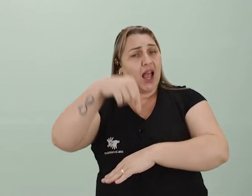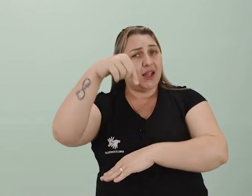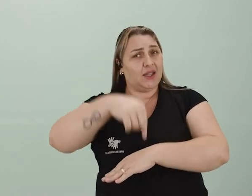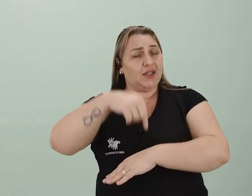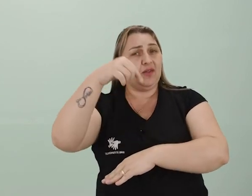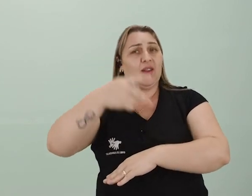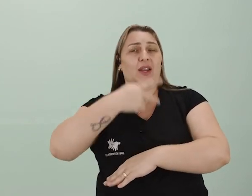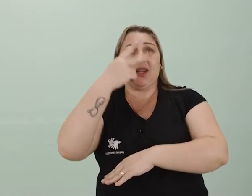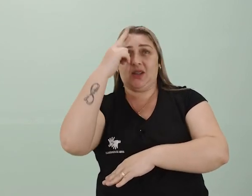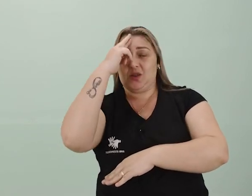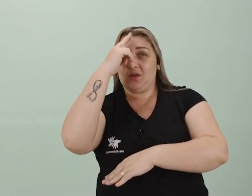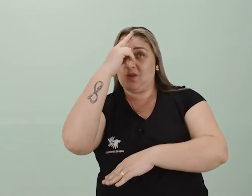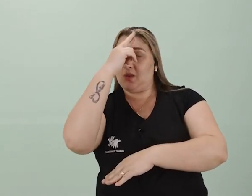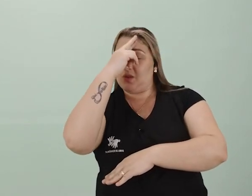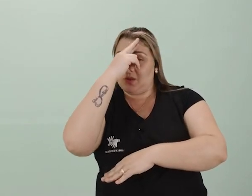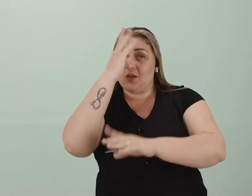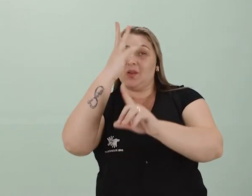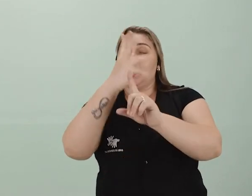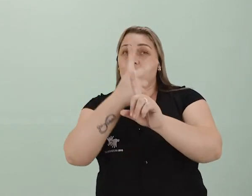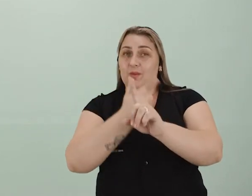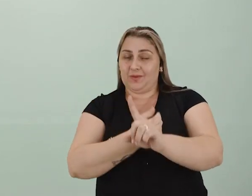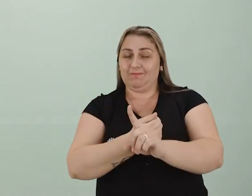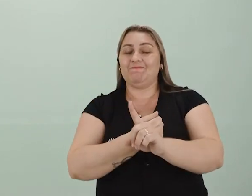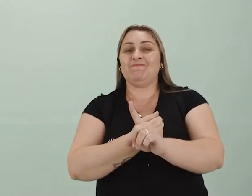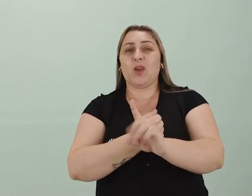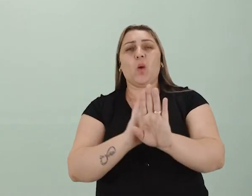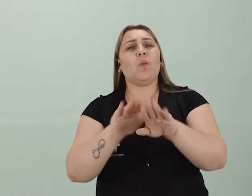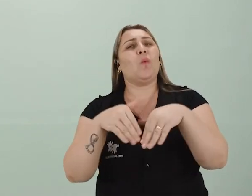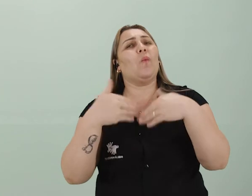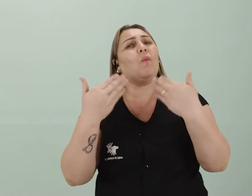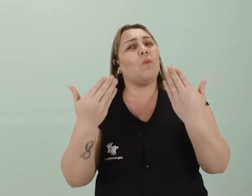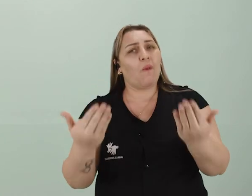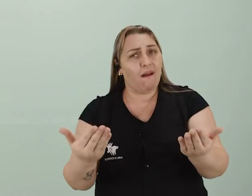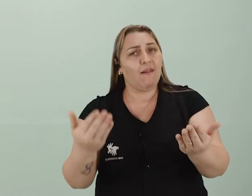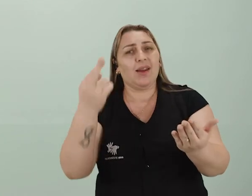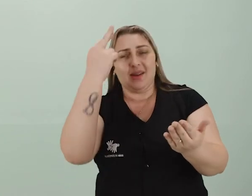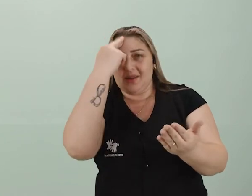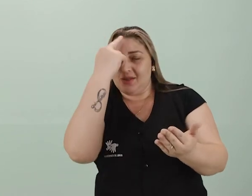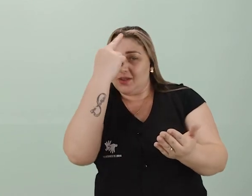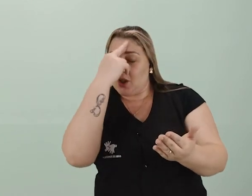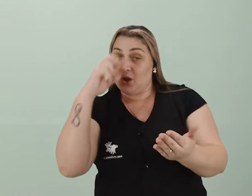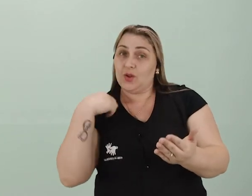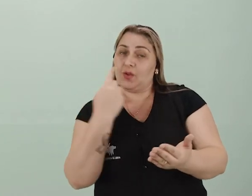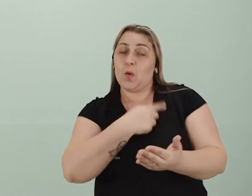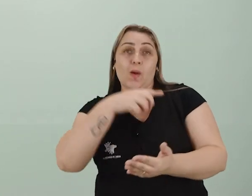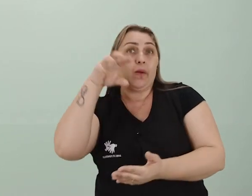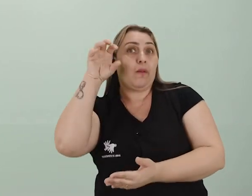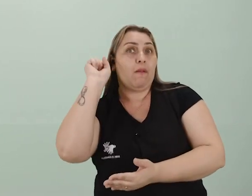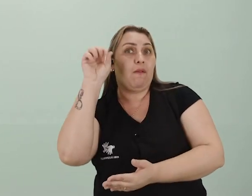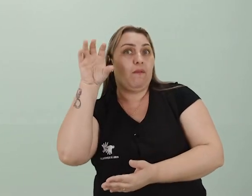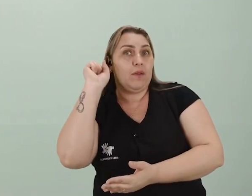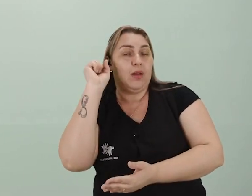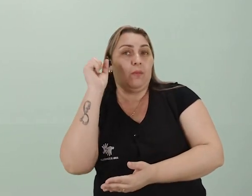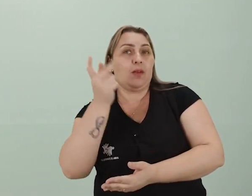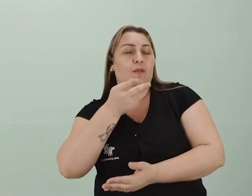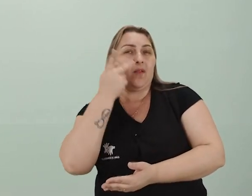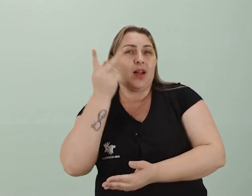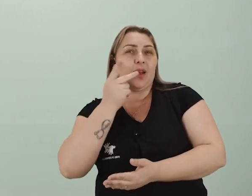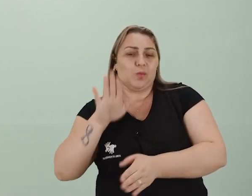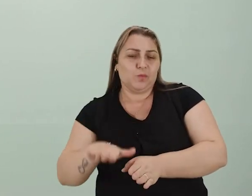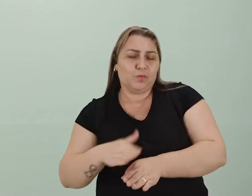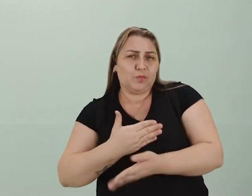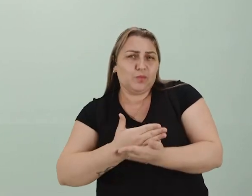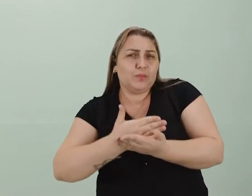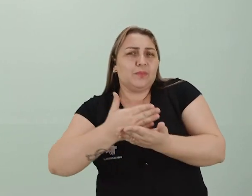tratando da história da arte de uma forma linear e qual é a história que nós ouvimos falar desde o